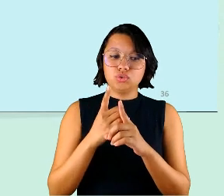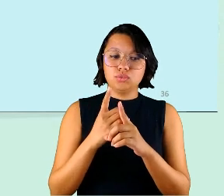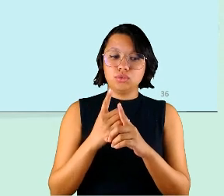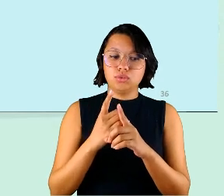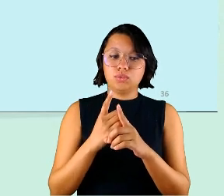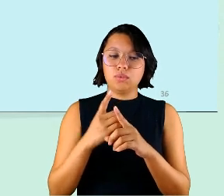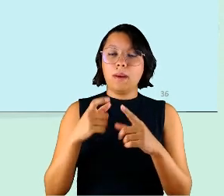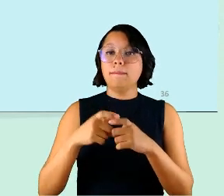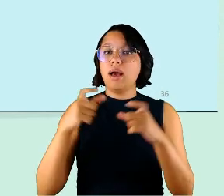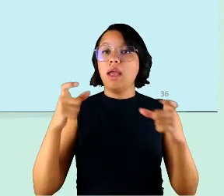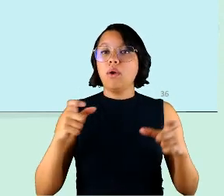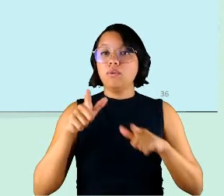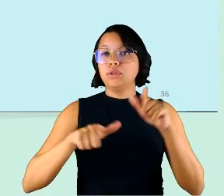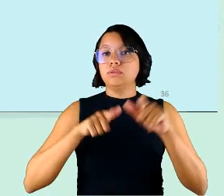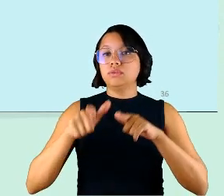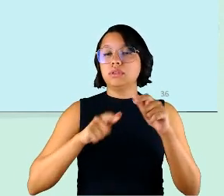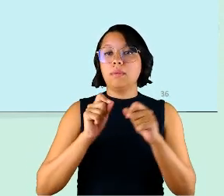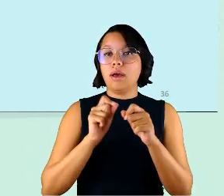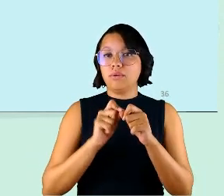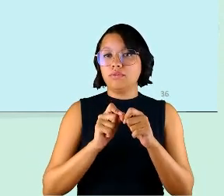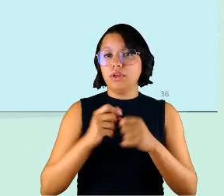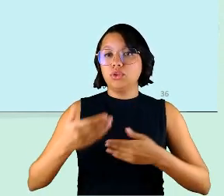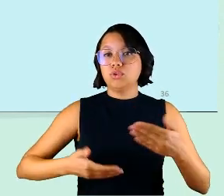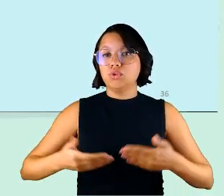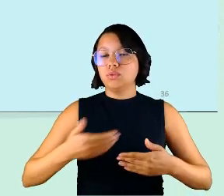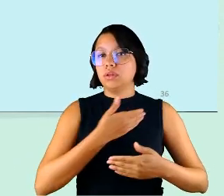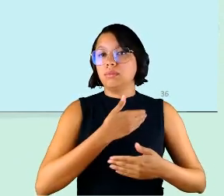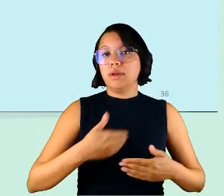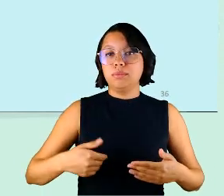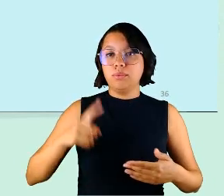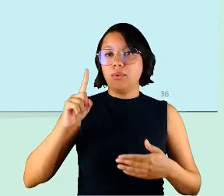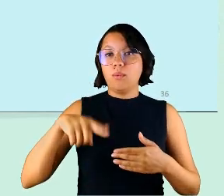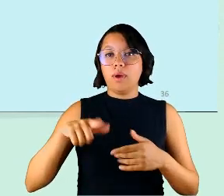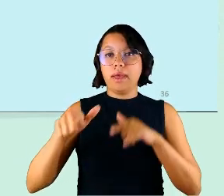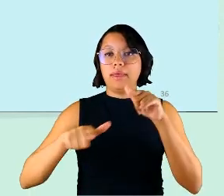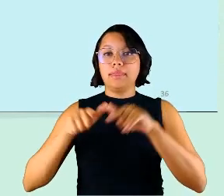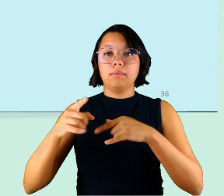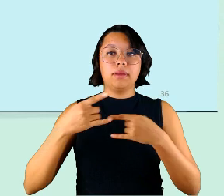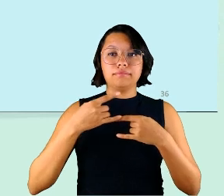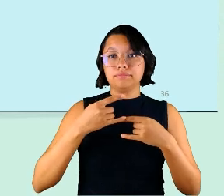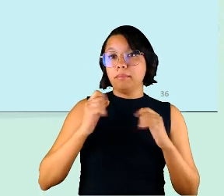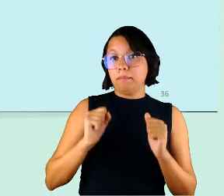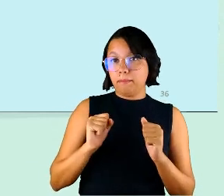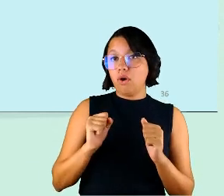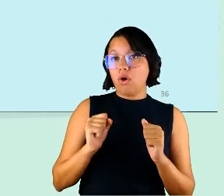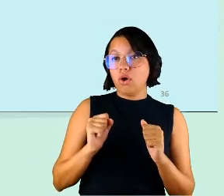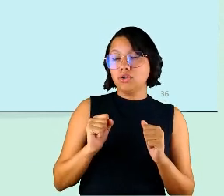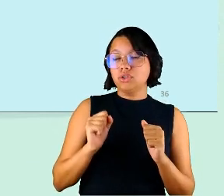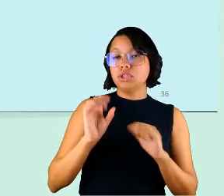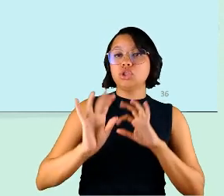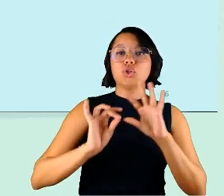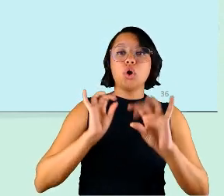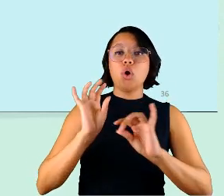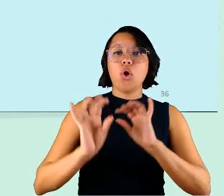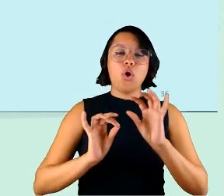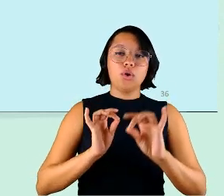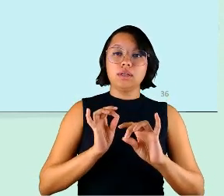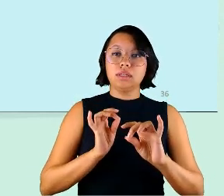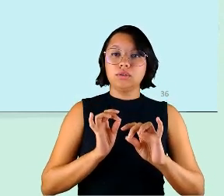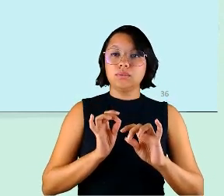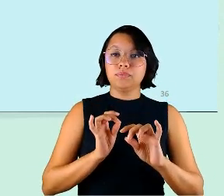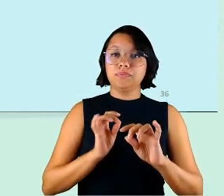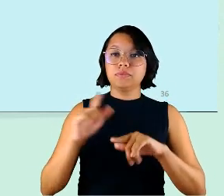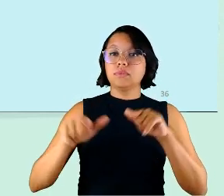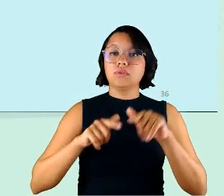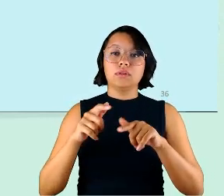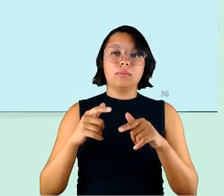grande parte dos trabalhos feitos no serviço público é teletrabalhável quer dizer ele é elegível para o teletrabalho em